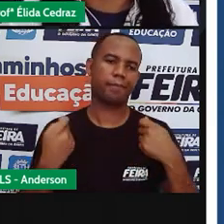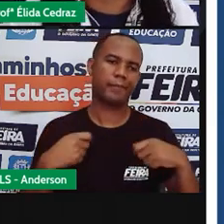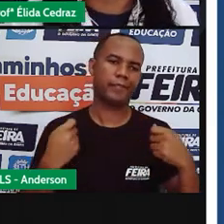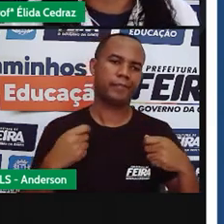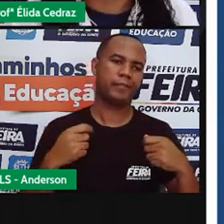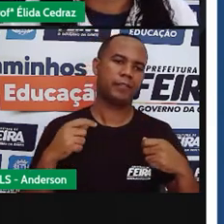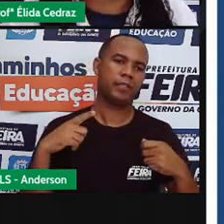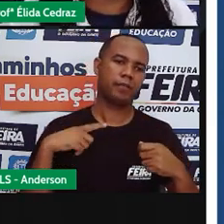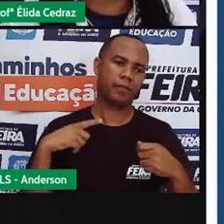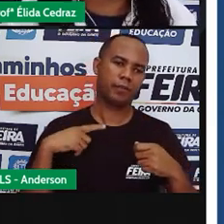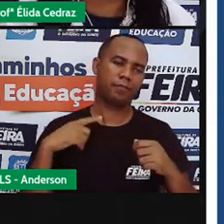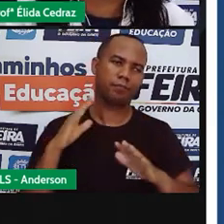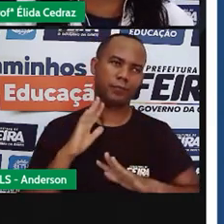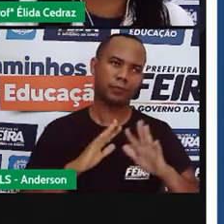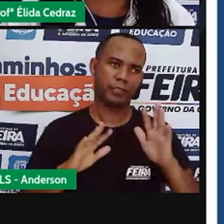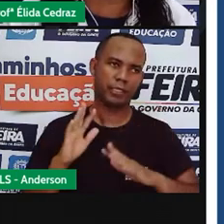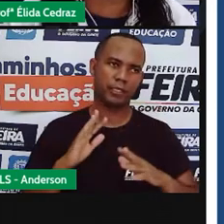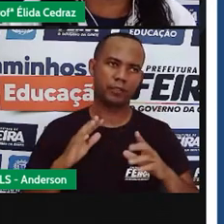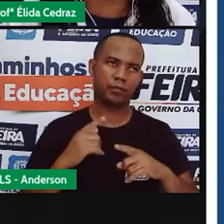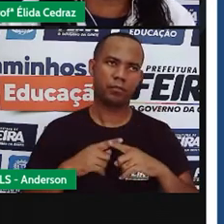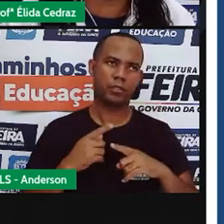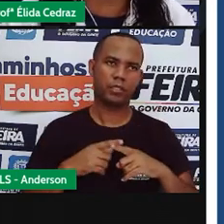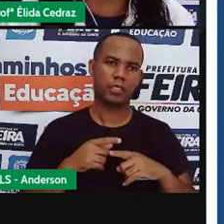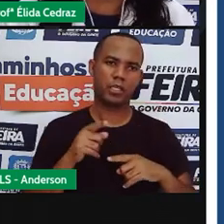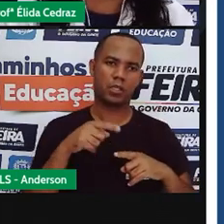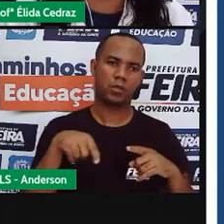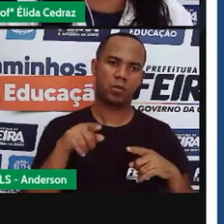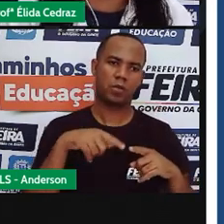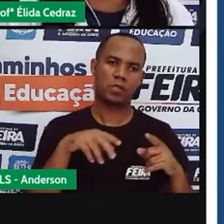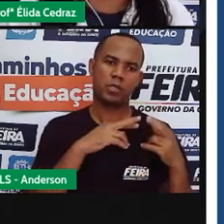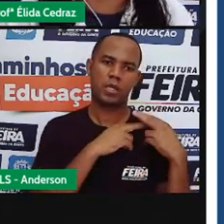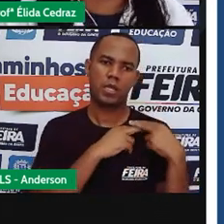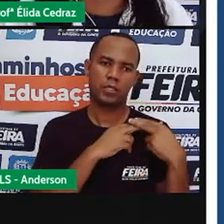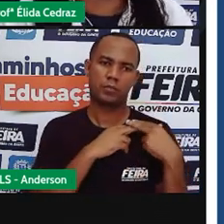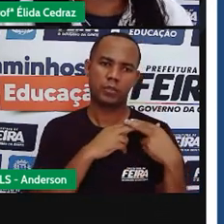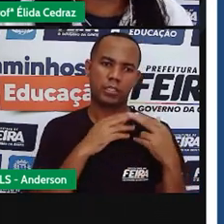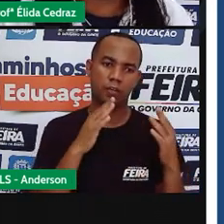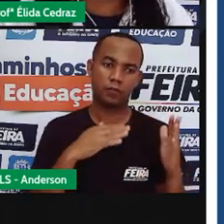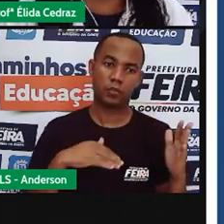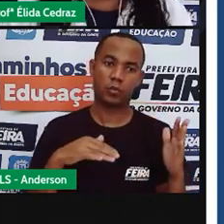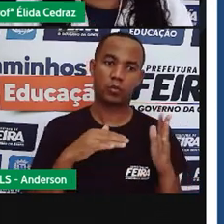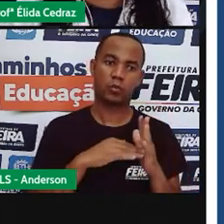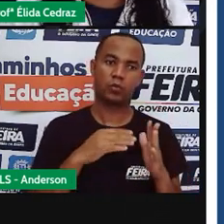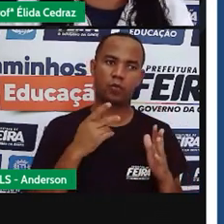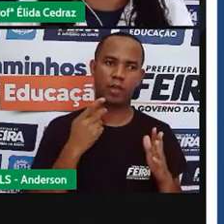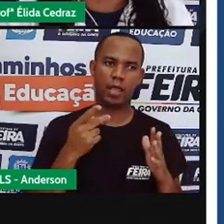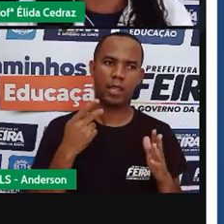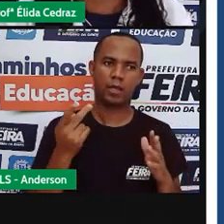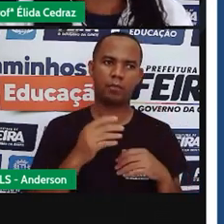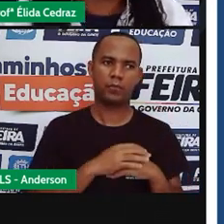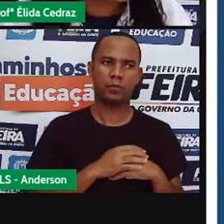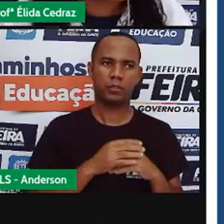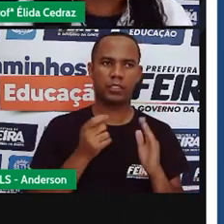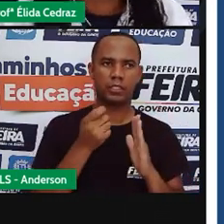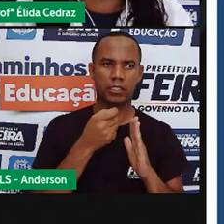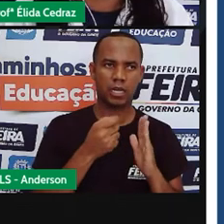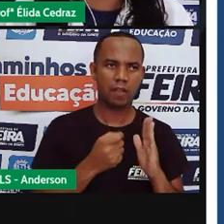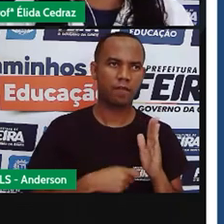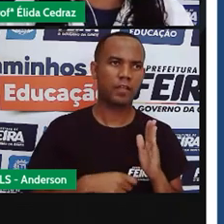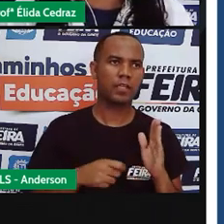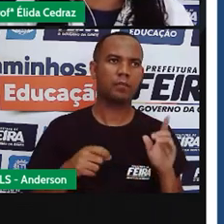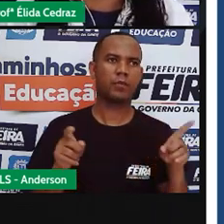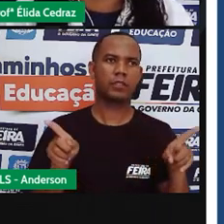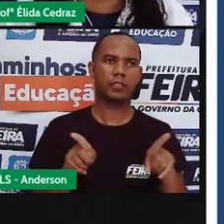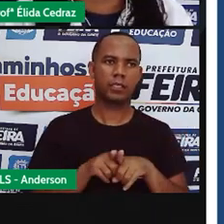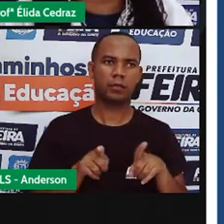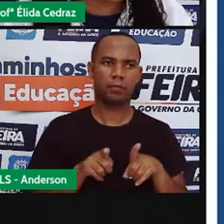ter cuidado porque nós somos responsáveis por tudo que nós falamos por tudo que nós escrevemos e